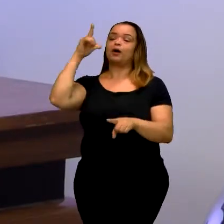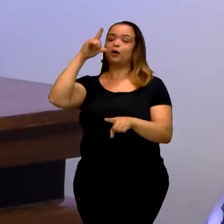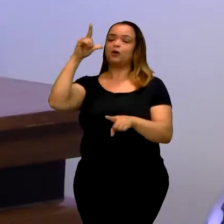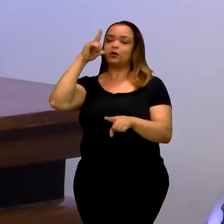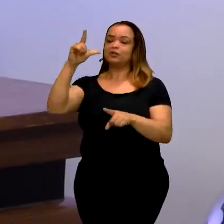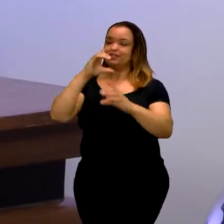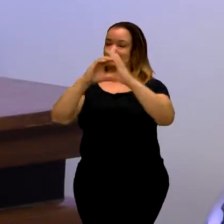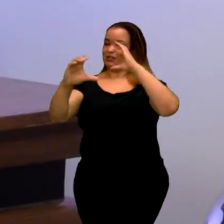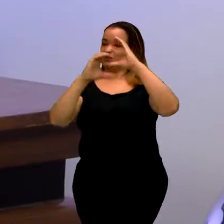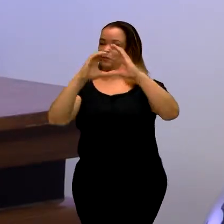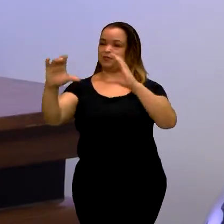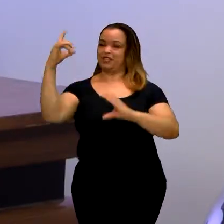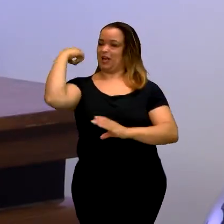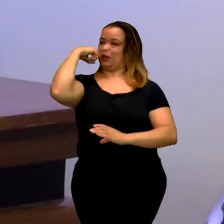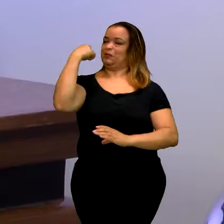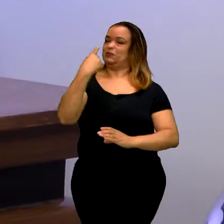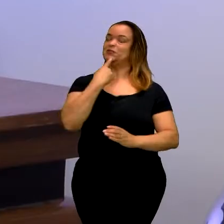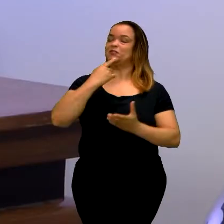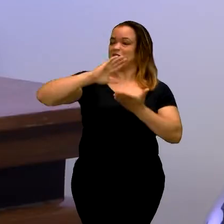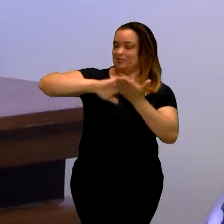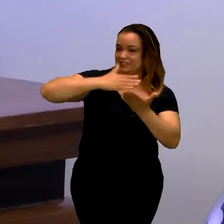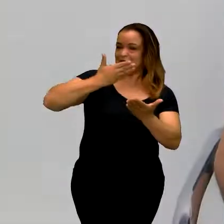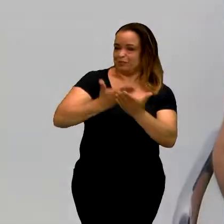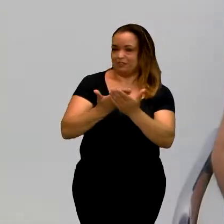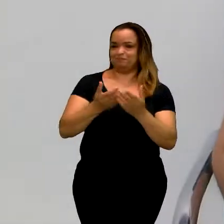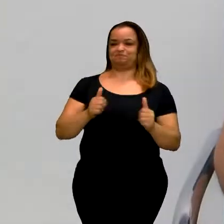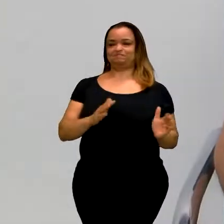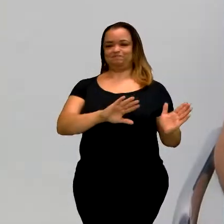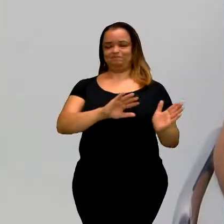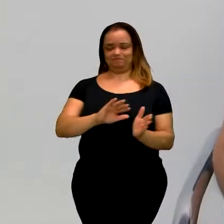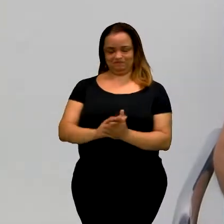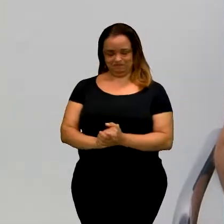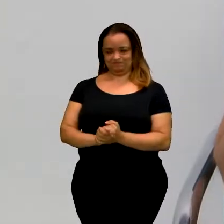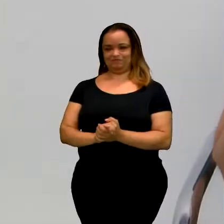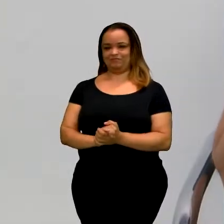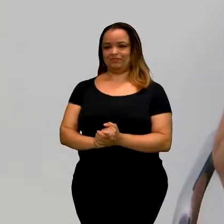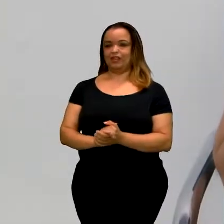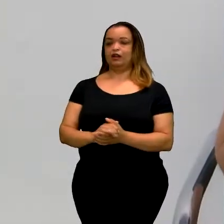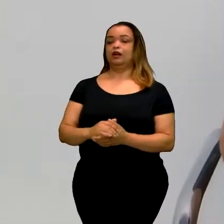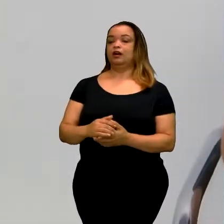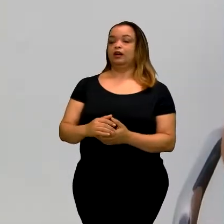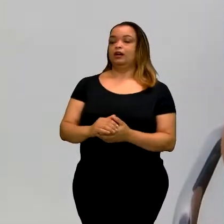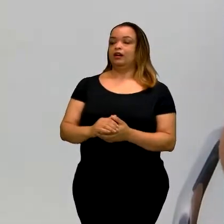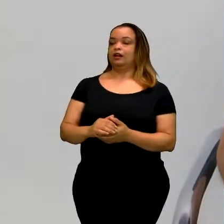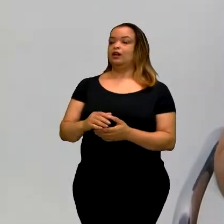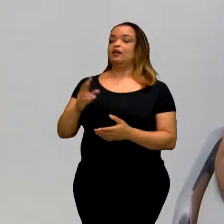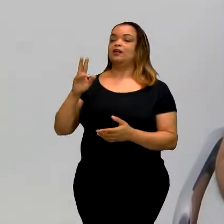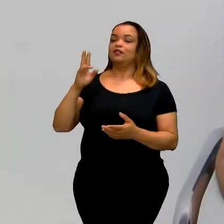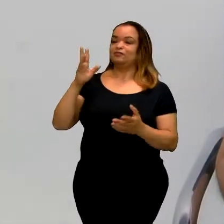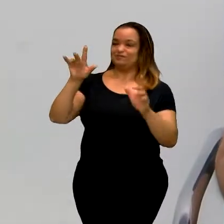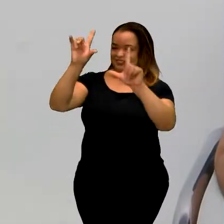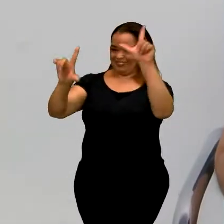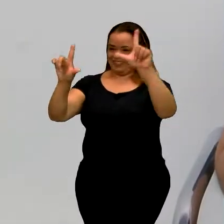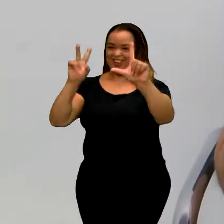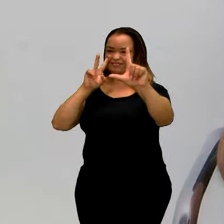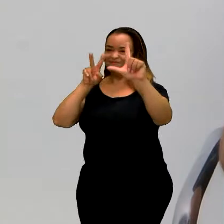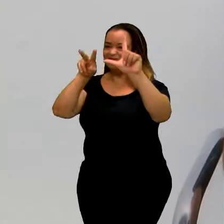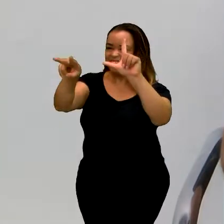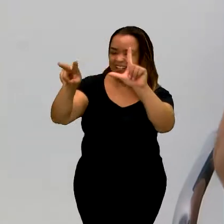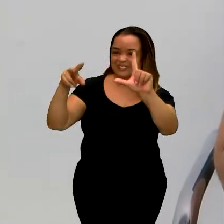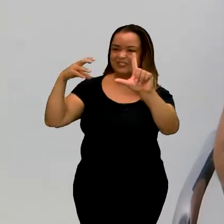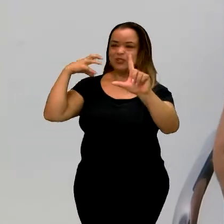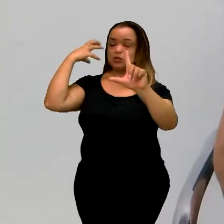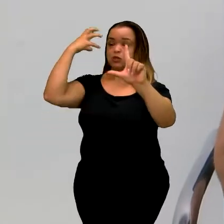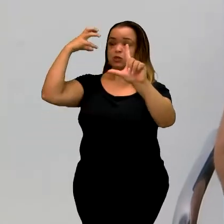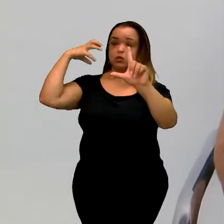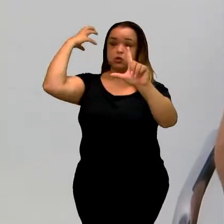passar para as pessoas surdas. Tá. Gente, vocês estão aqui ouvindo a Sueli e ela